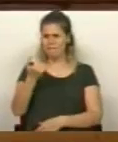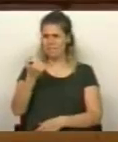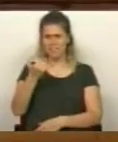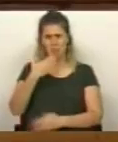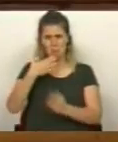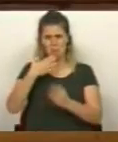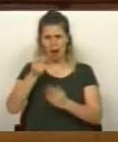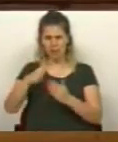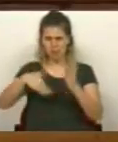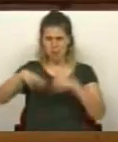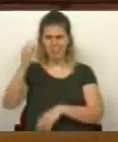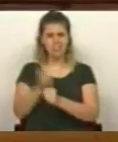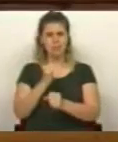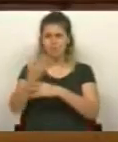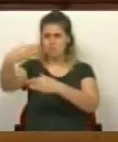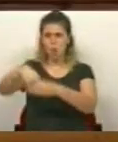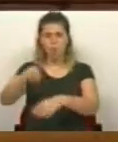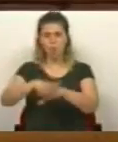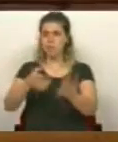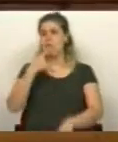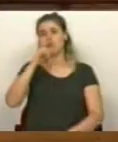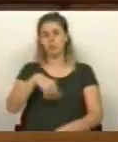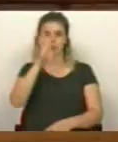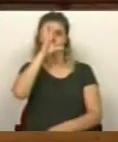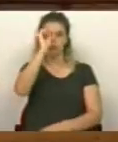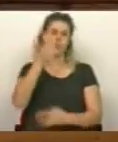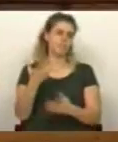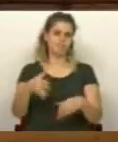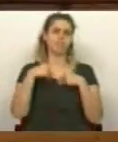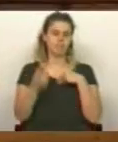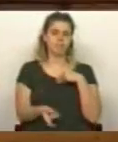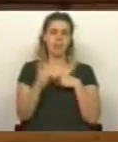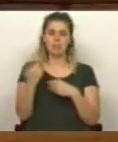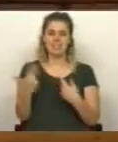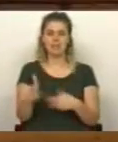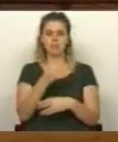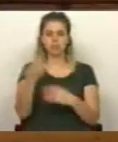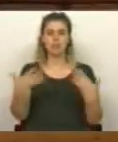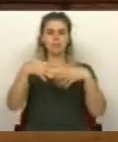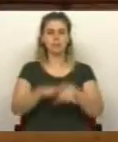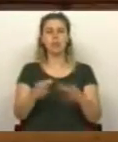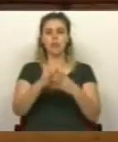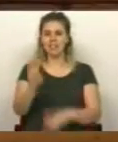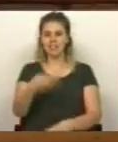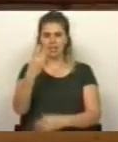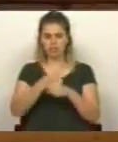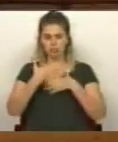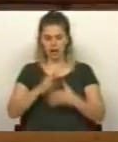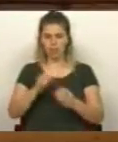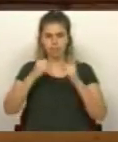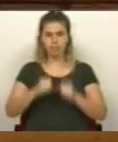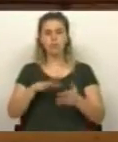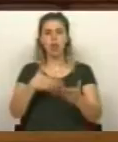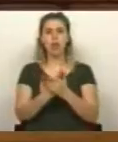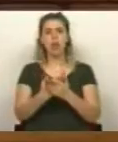25 anos de trabalho, porque mais uma vez o governo não assegurou a integração nas três categorias que dão corpo à carreira ou